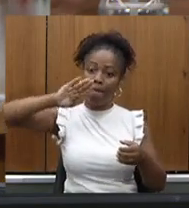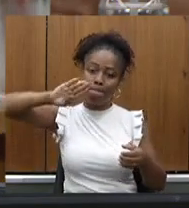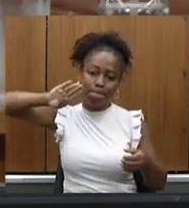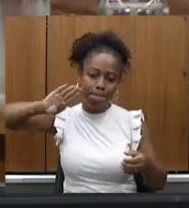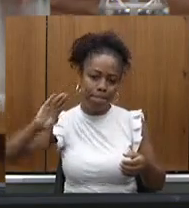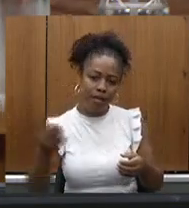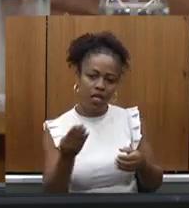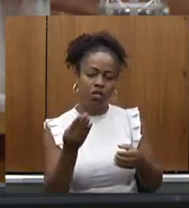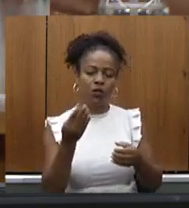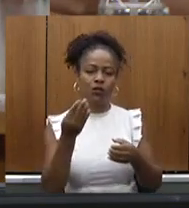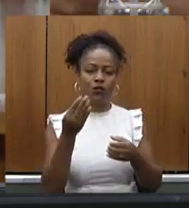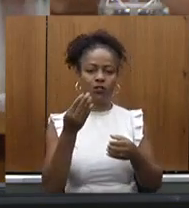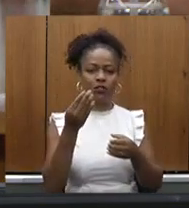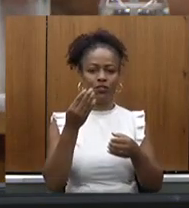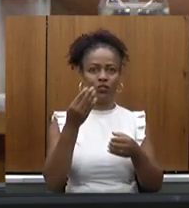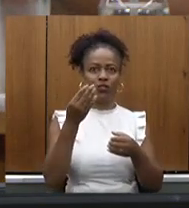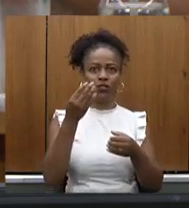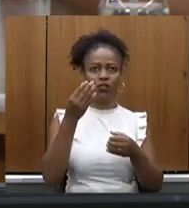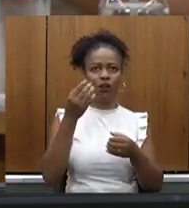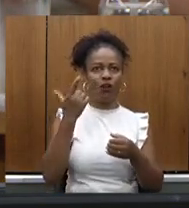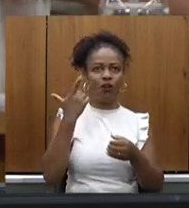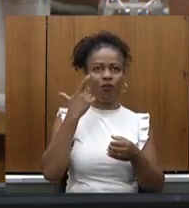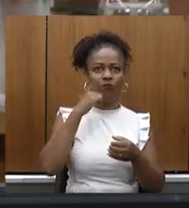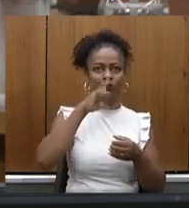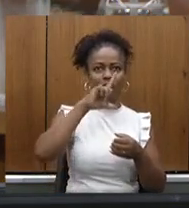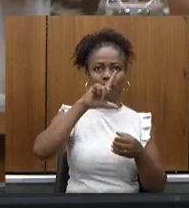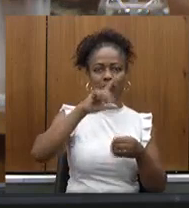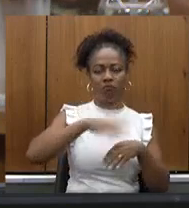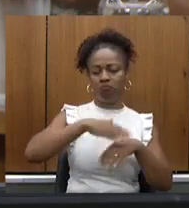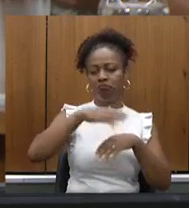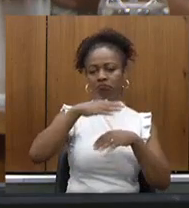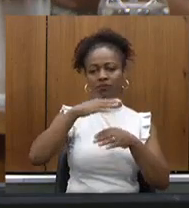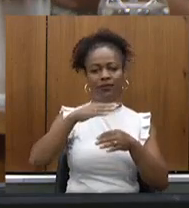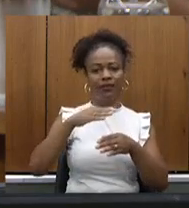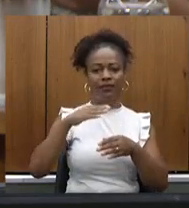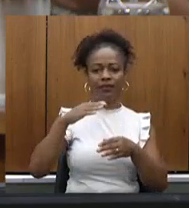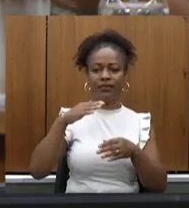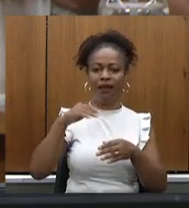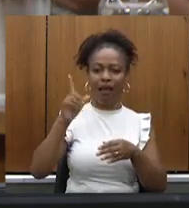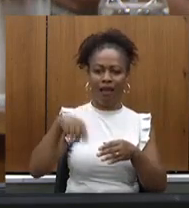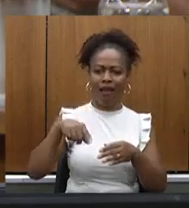ou seja, mais um uma vez acima de 9 bilhões, isso é histórico,